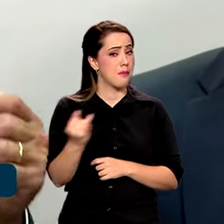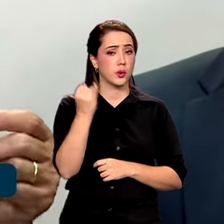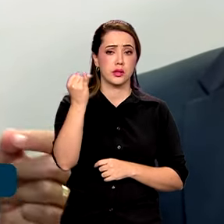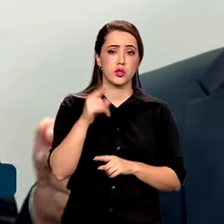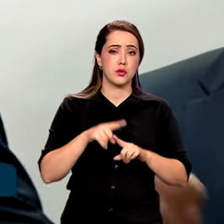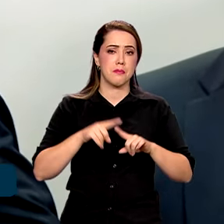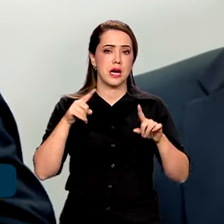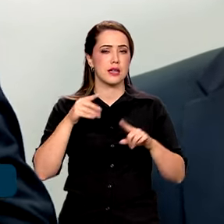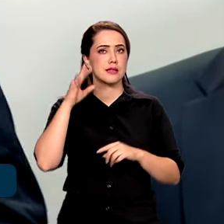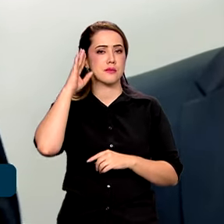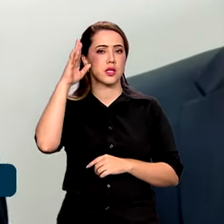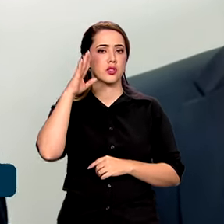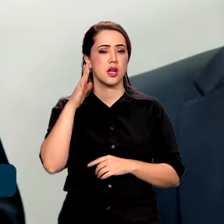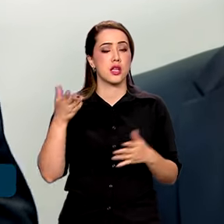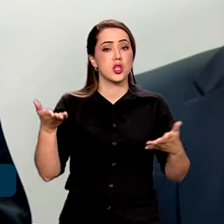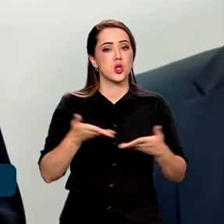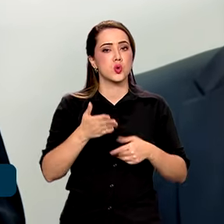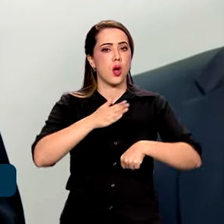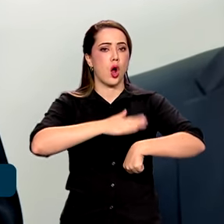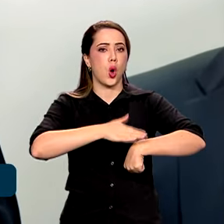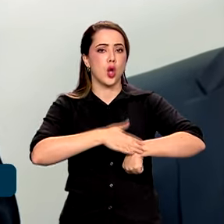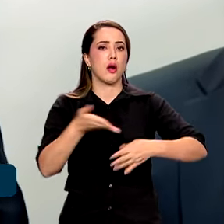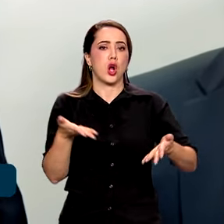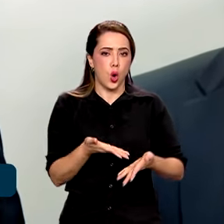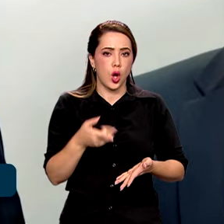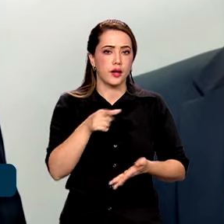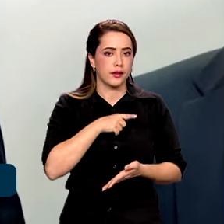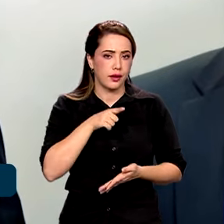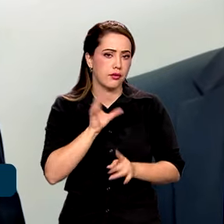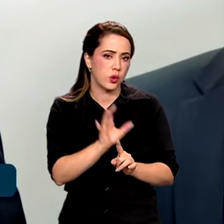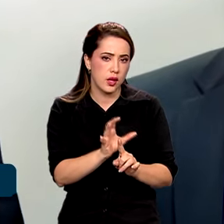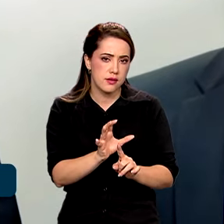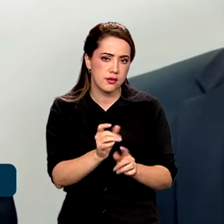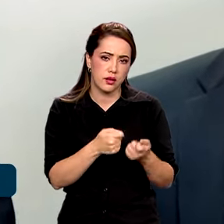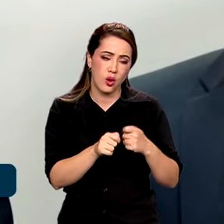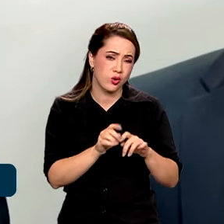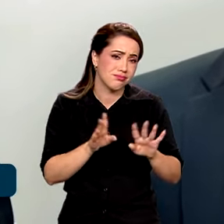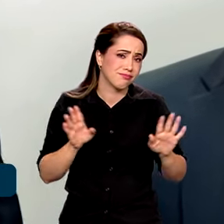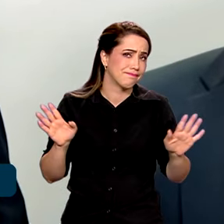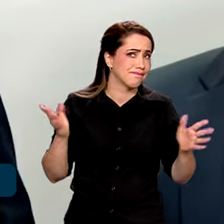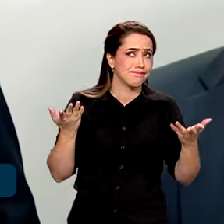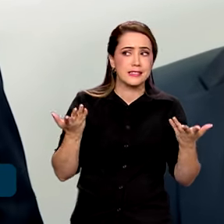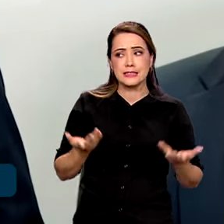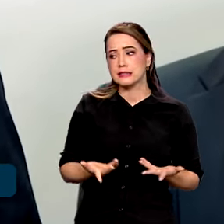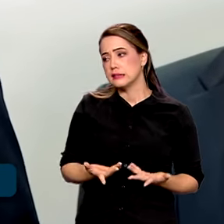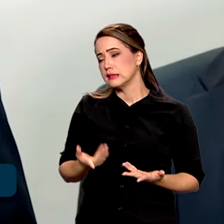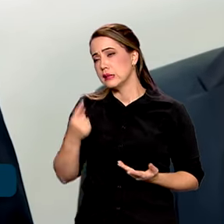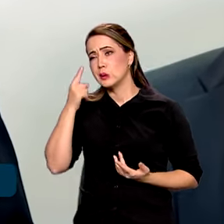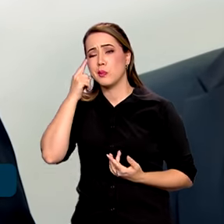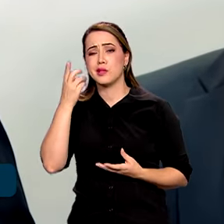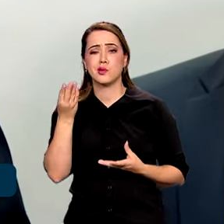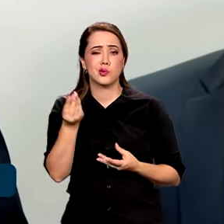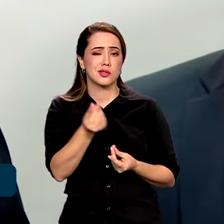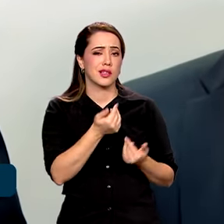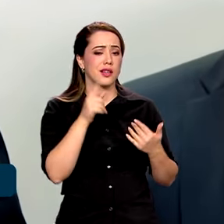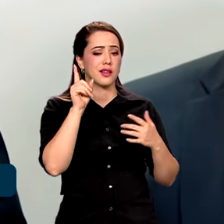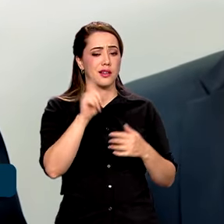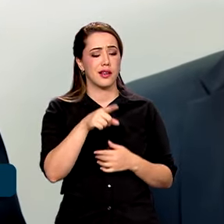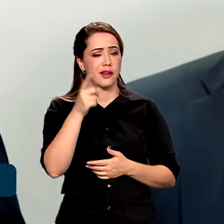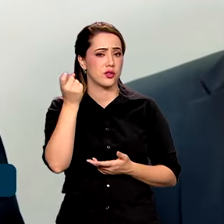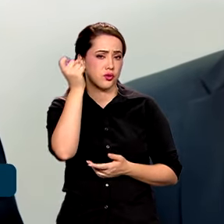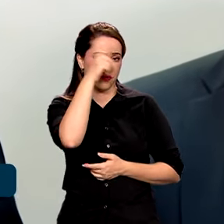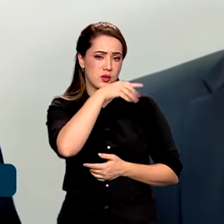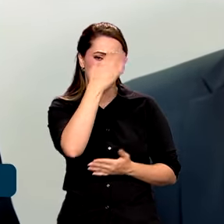Mas imaginar que isso tem impacto de curto prazo, eu penso que é vender uma tese difícil de